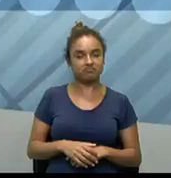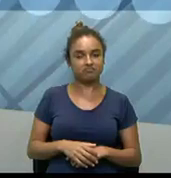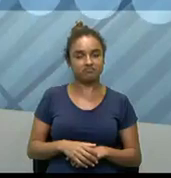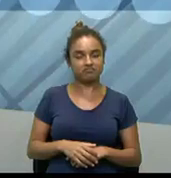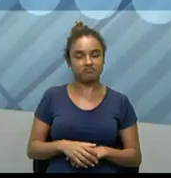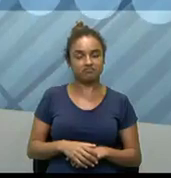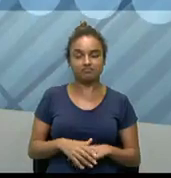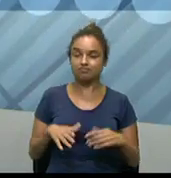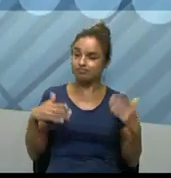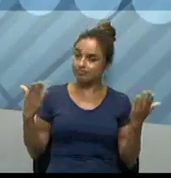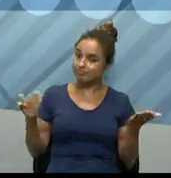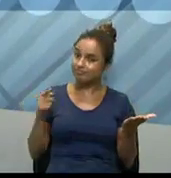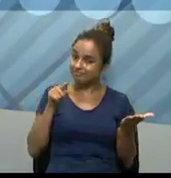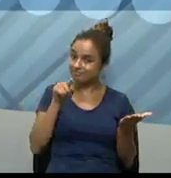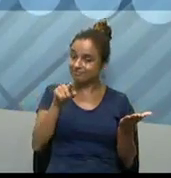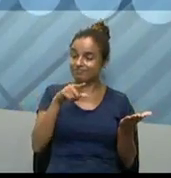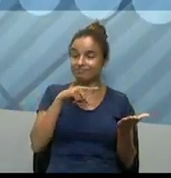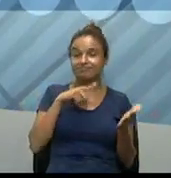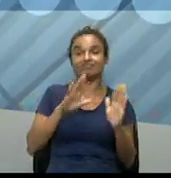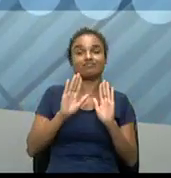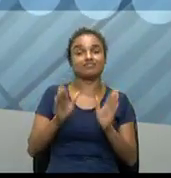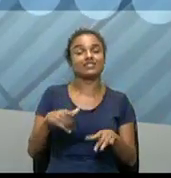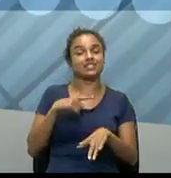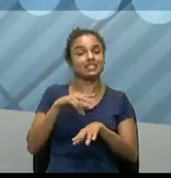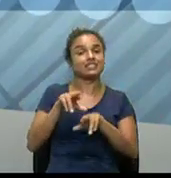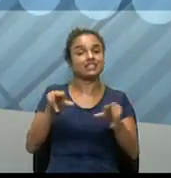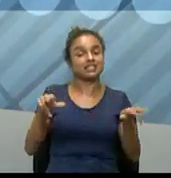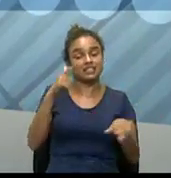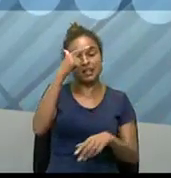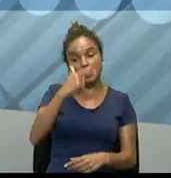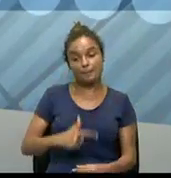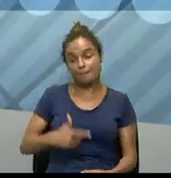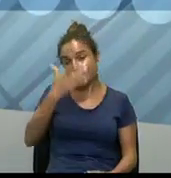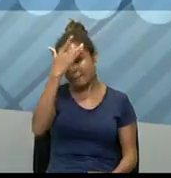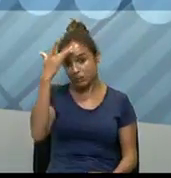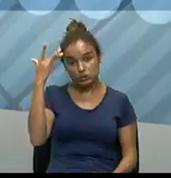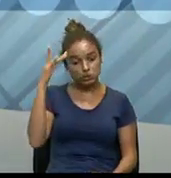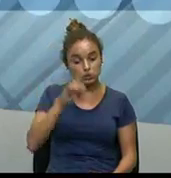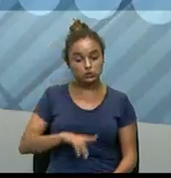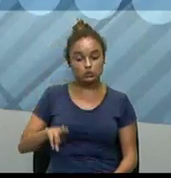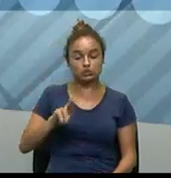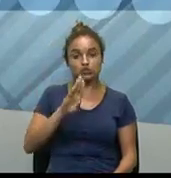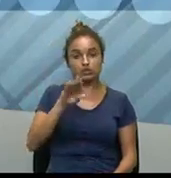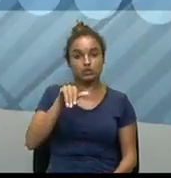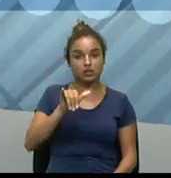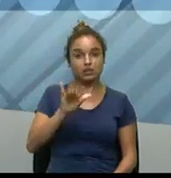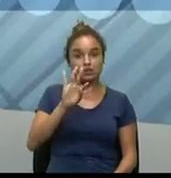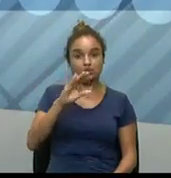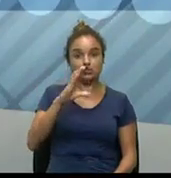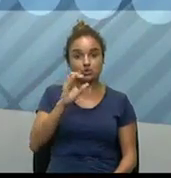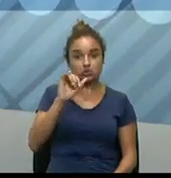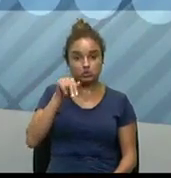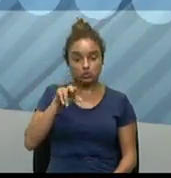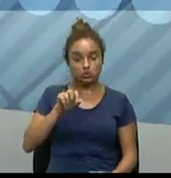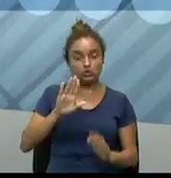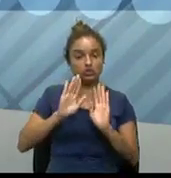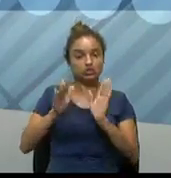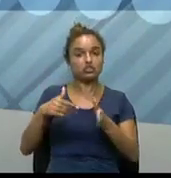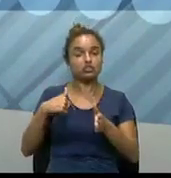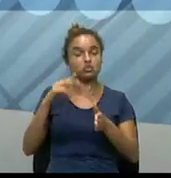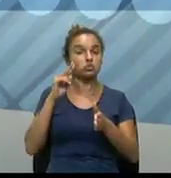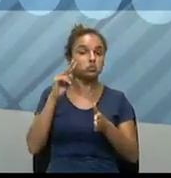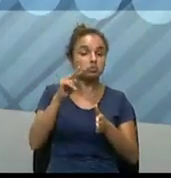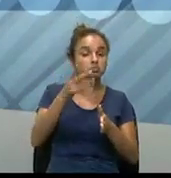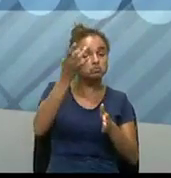E aí, então existem já vários usuários, né? Então, utilizando os Bitcoins, a gente vê realmente a questão da